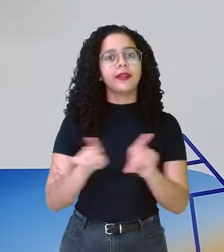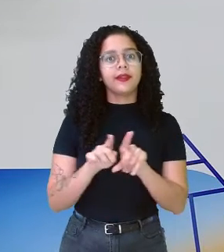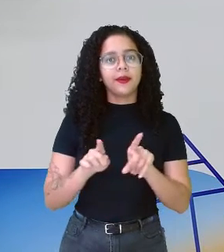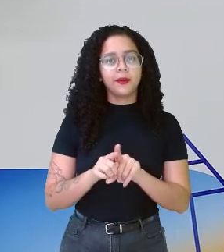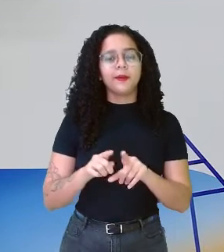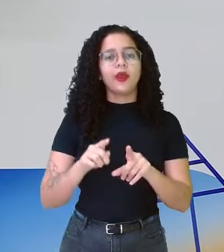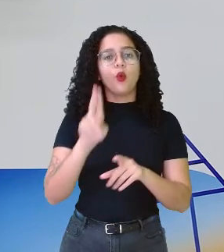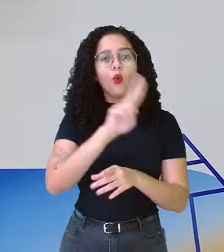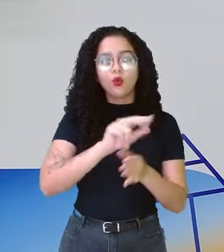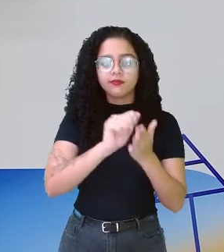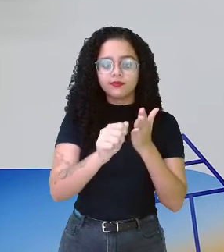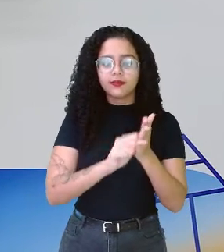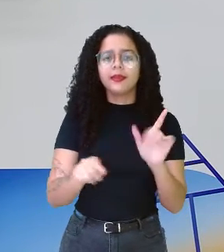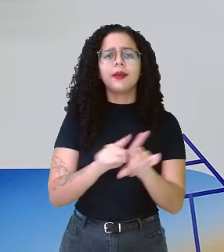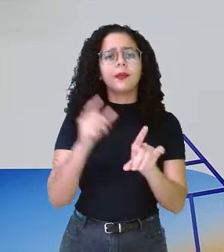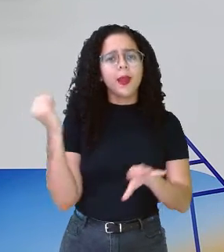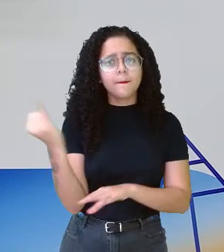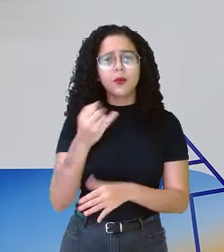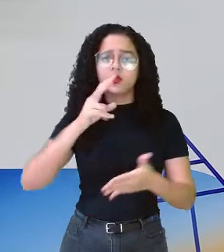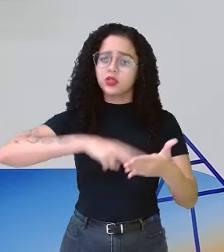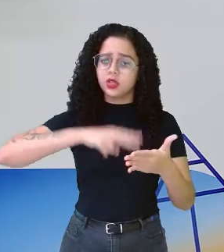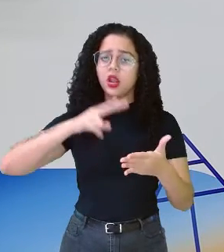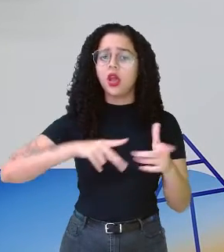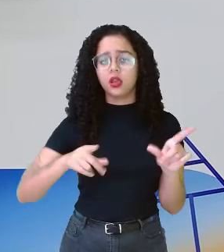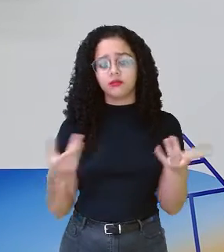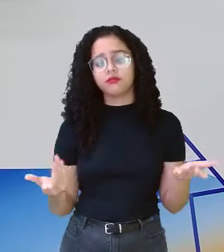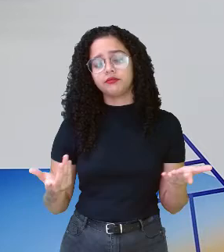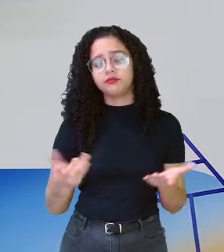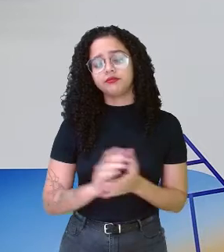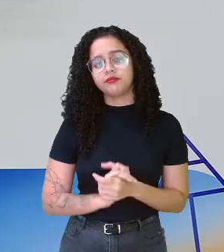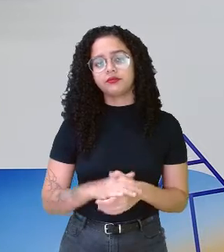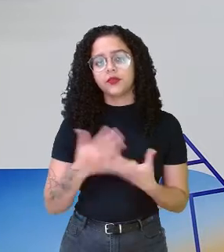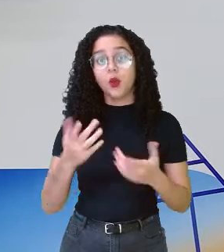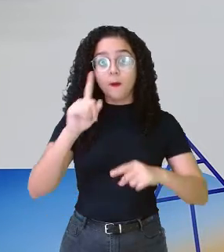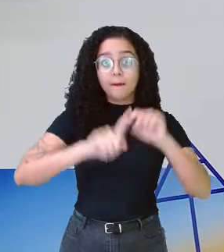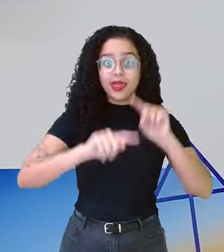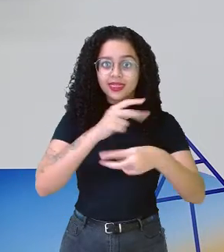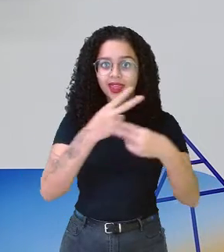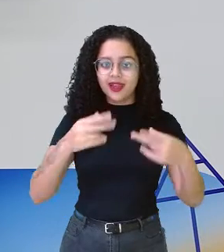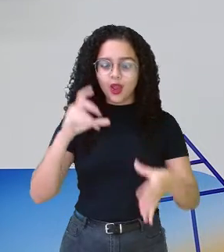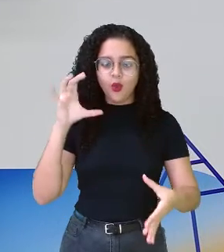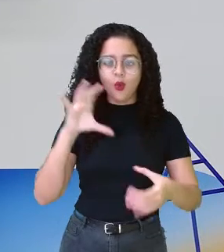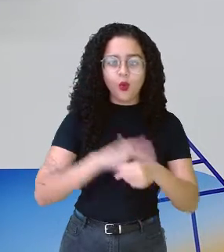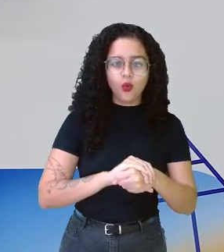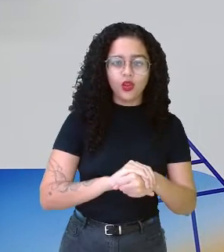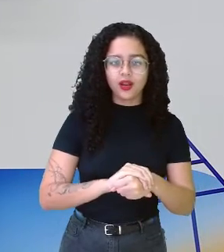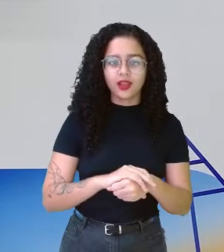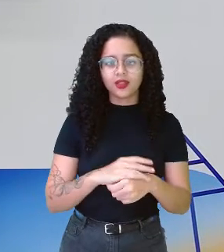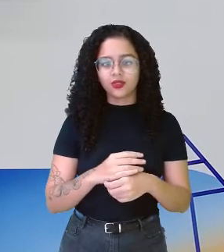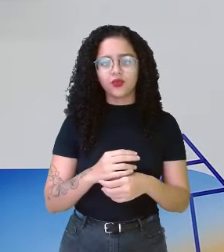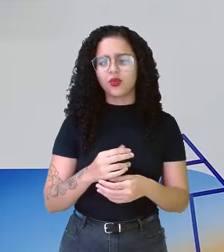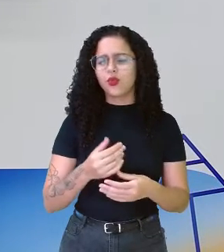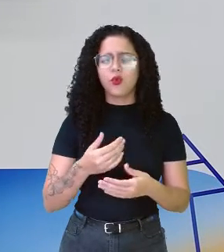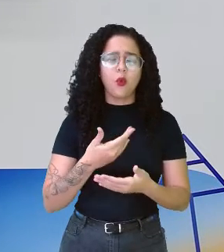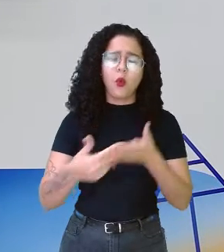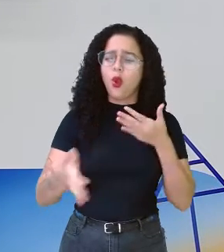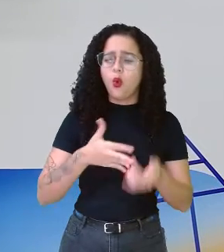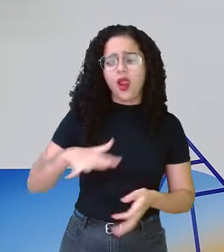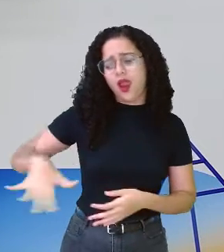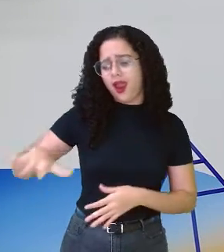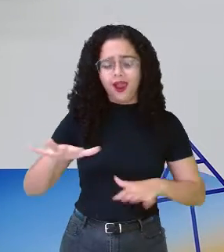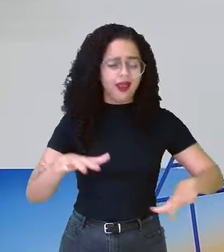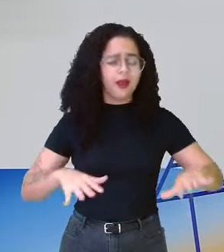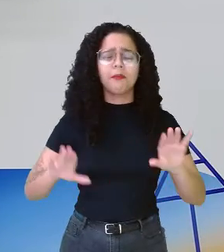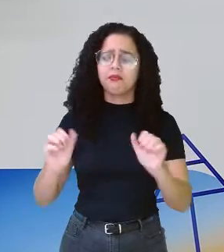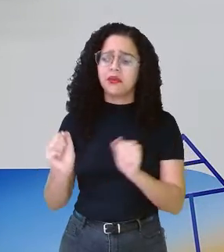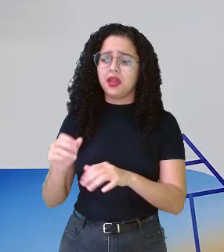da escrita e a importância da leitura. E o material concreto para as diversas áreas, seja ela